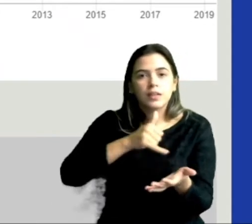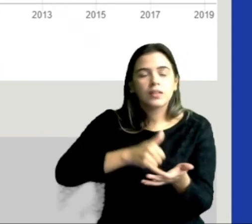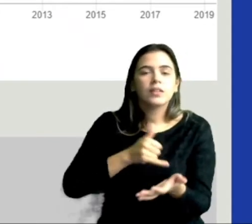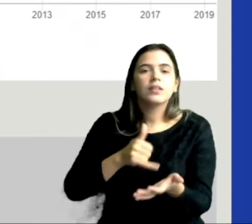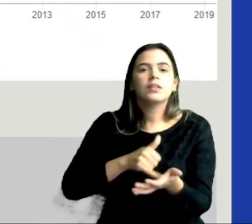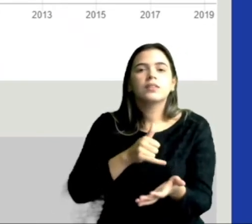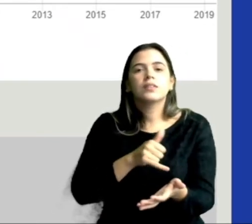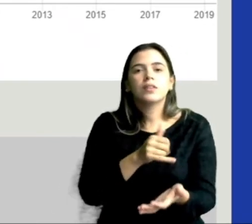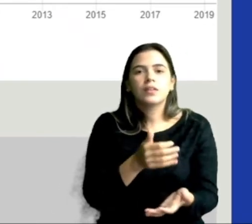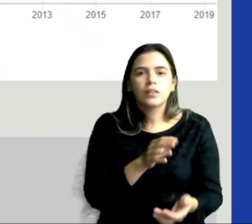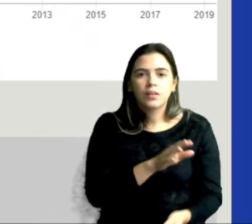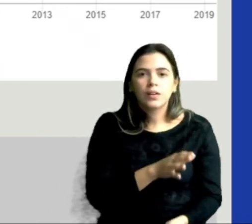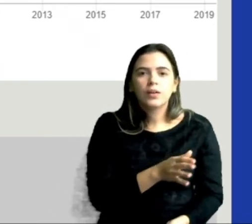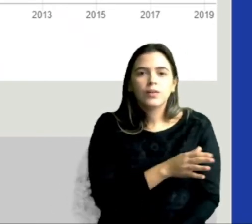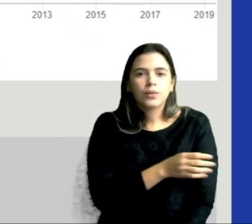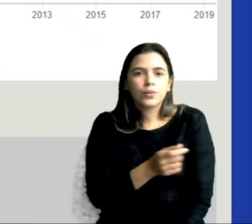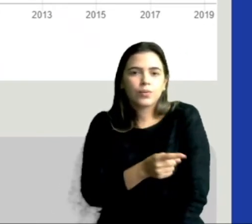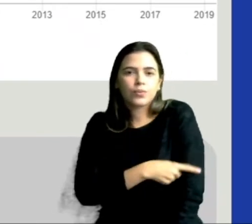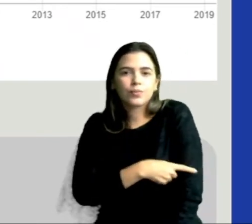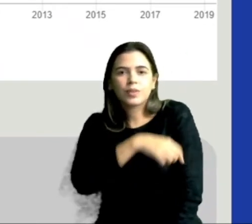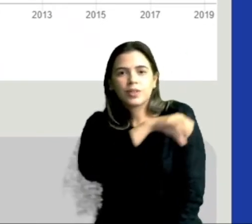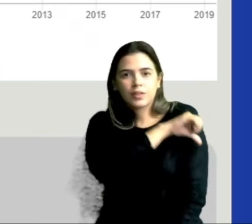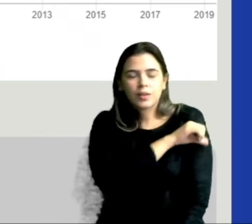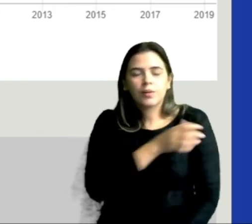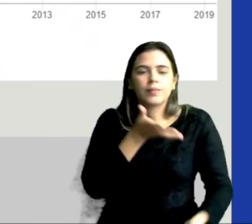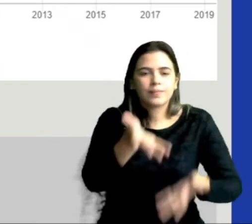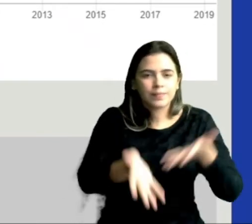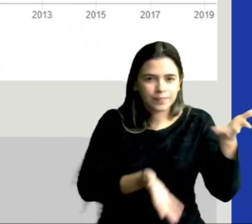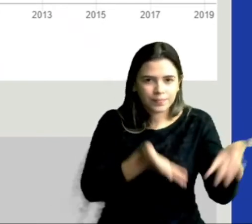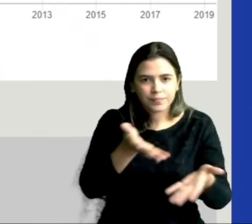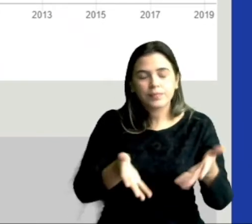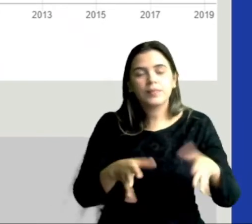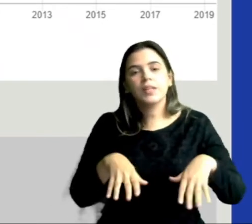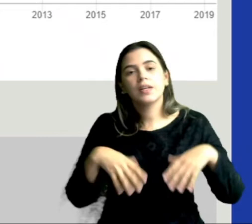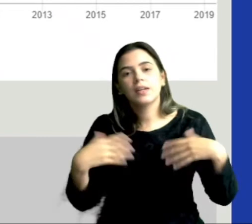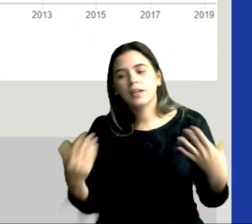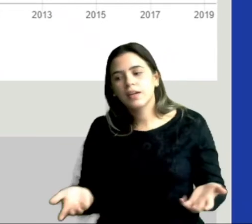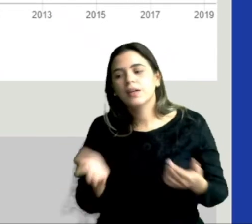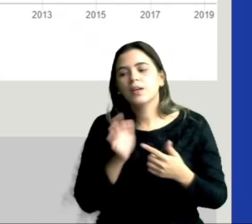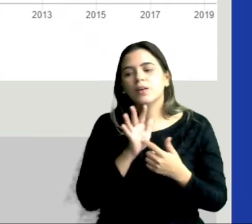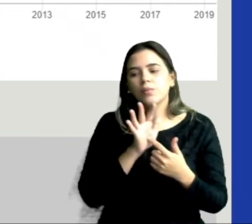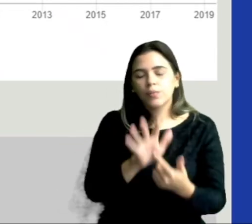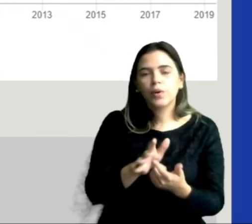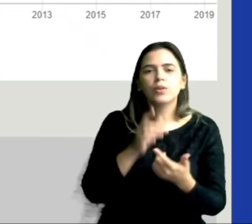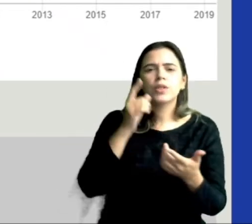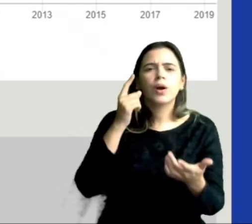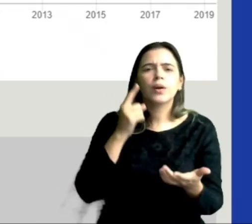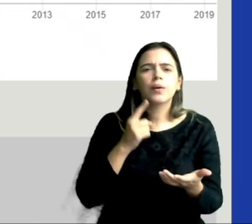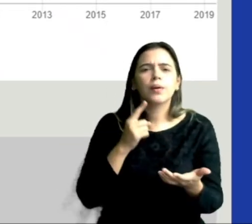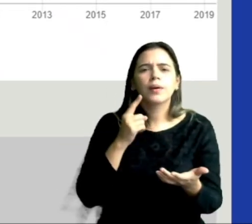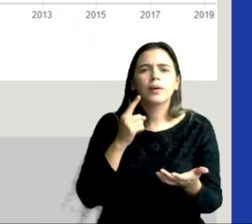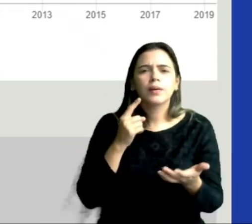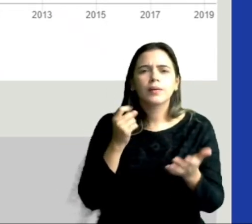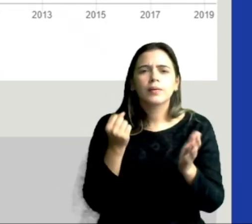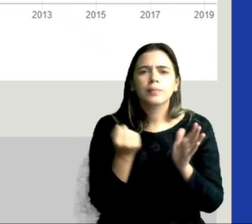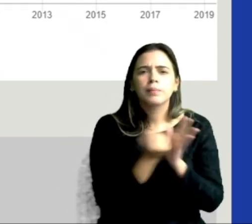quantidade de escolas precisa atender. E aí, um índice que marca o